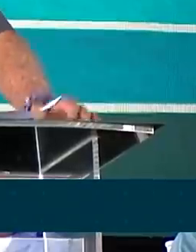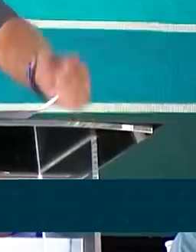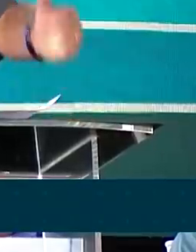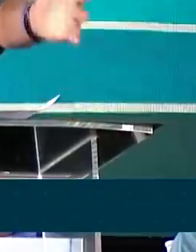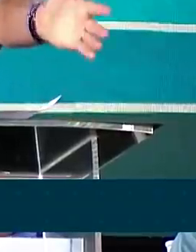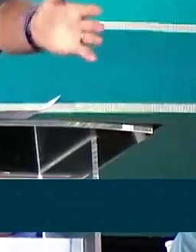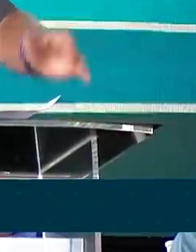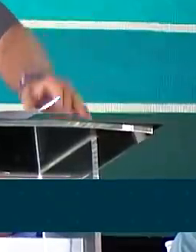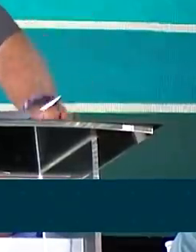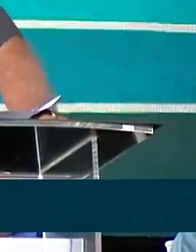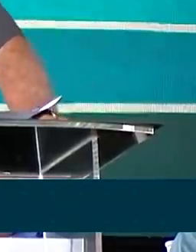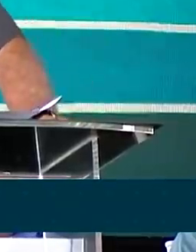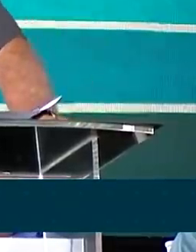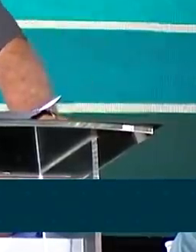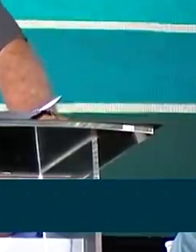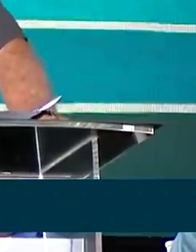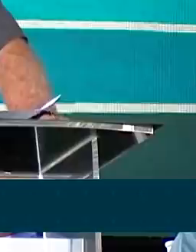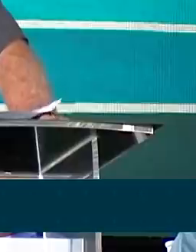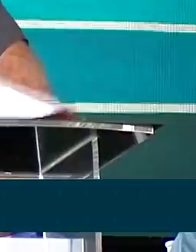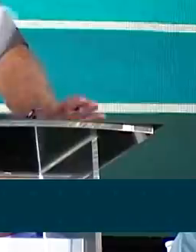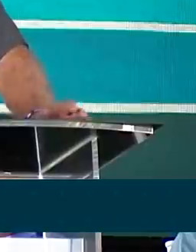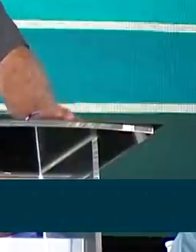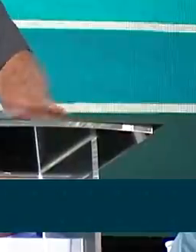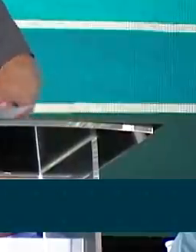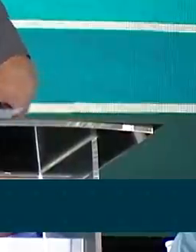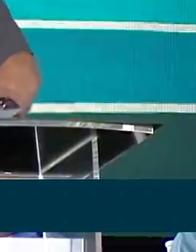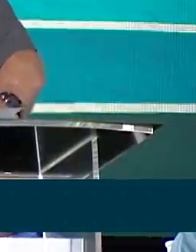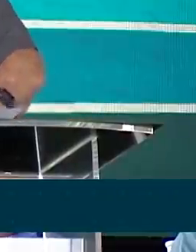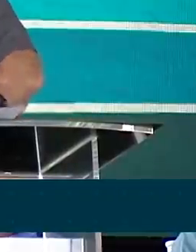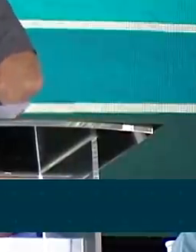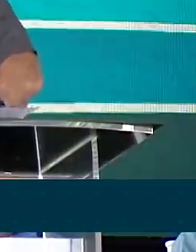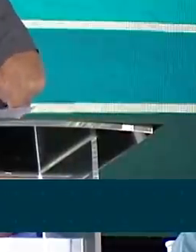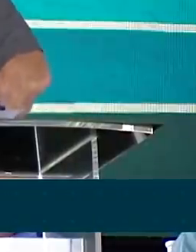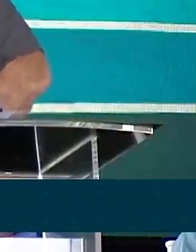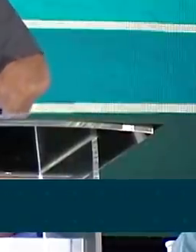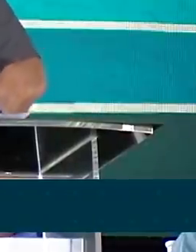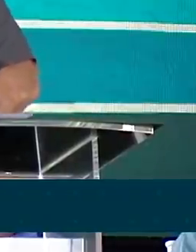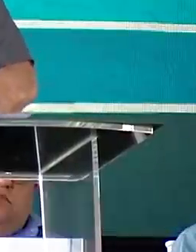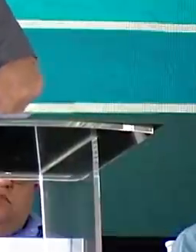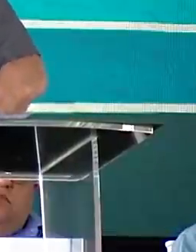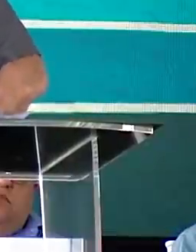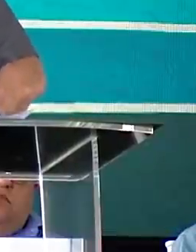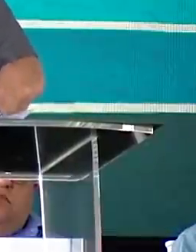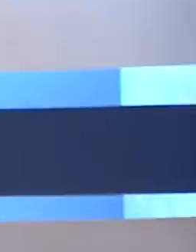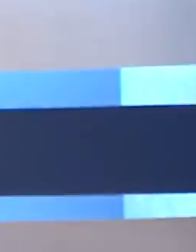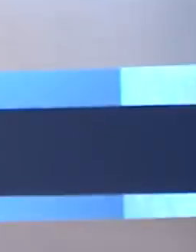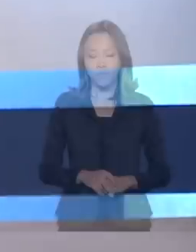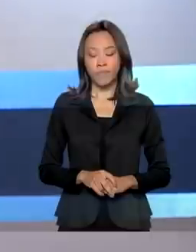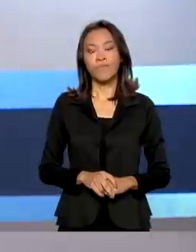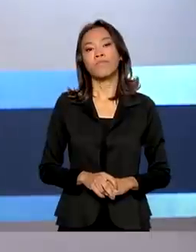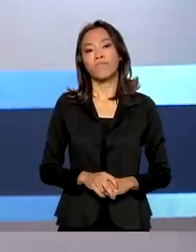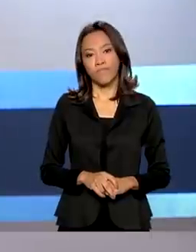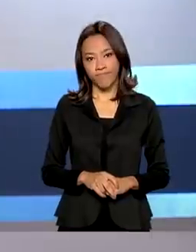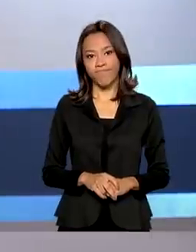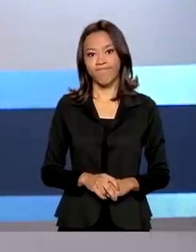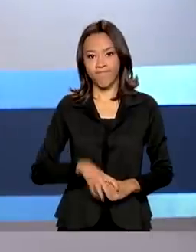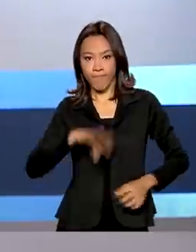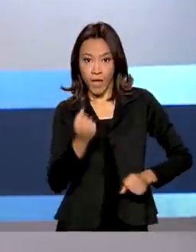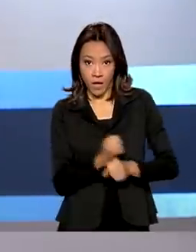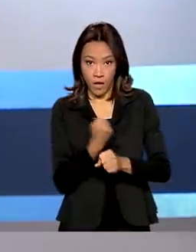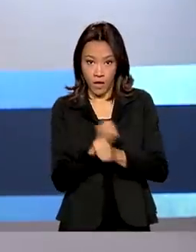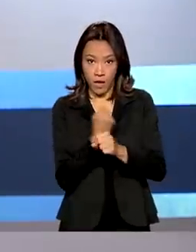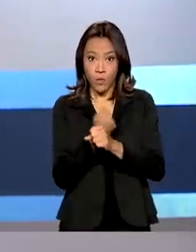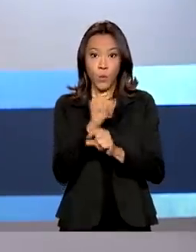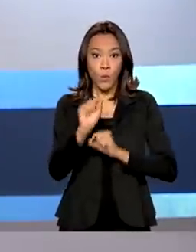suficiente para a transposição atender, então, aos nossos irmãos nordestinos. As obras de